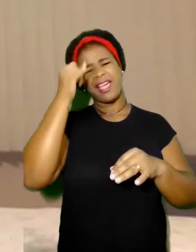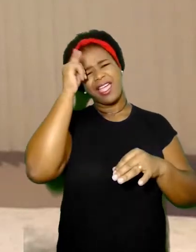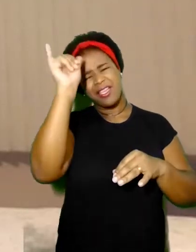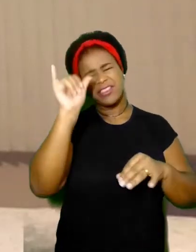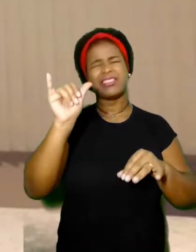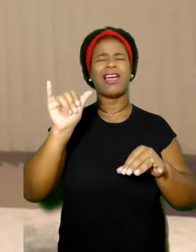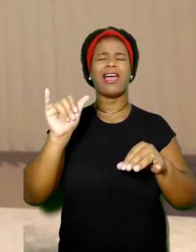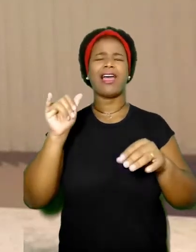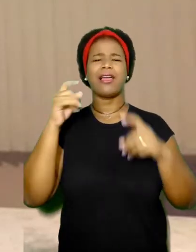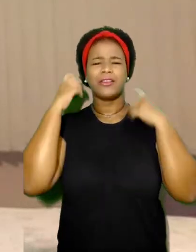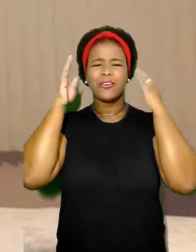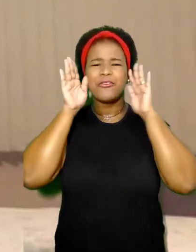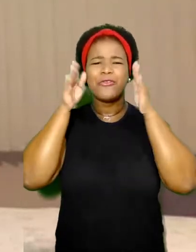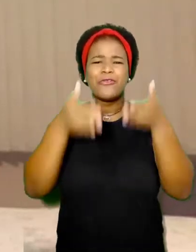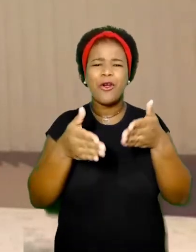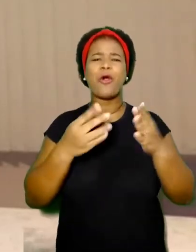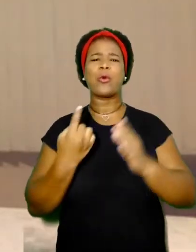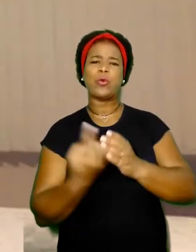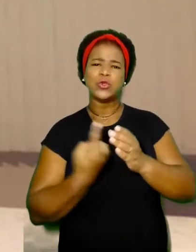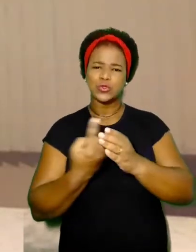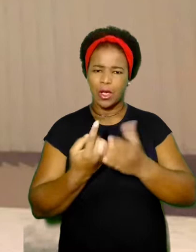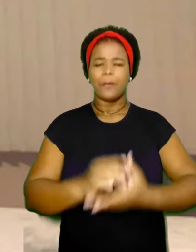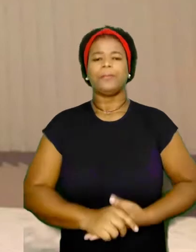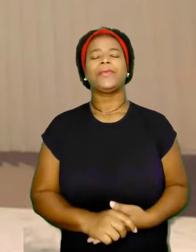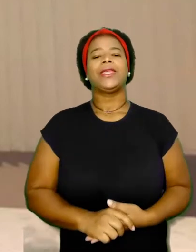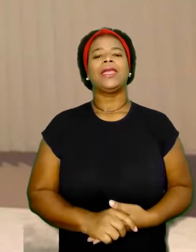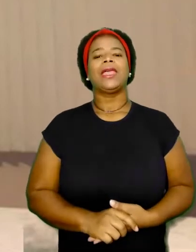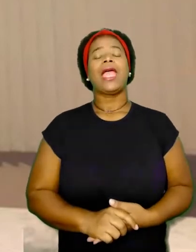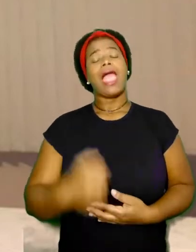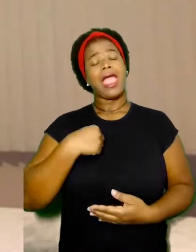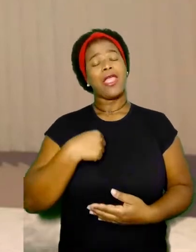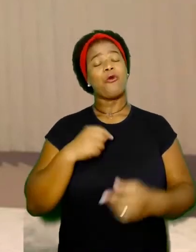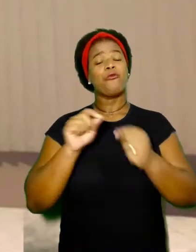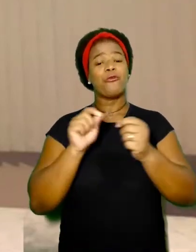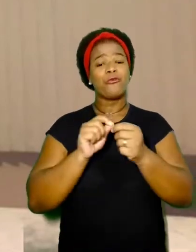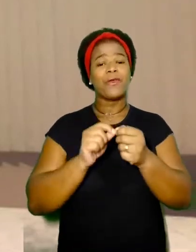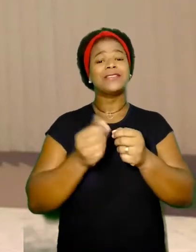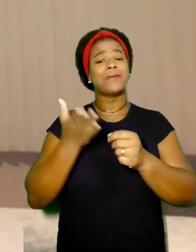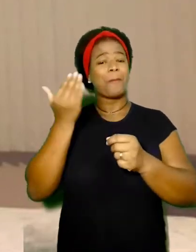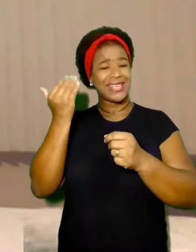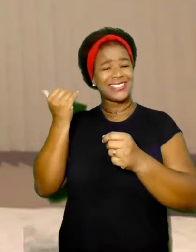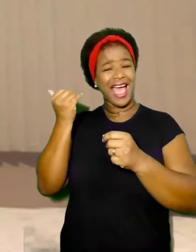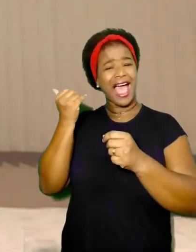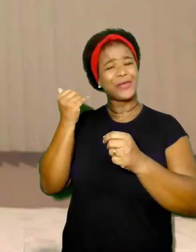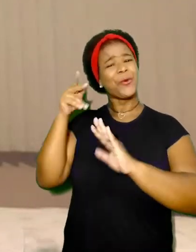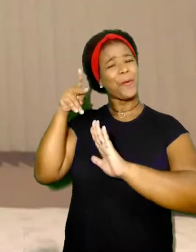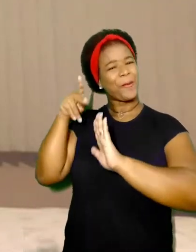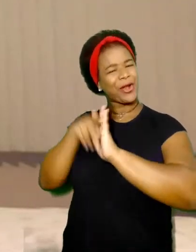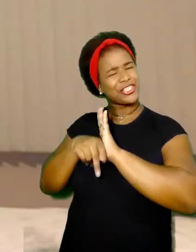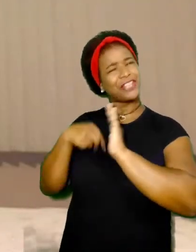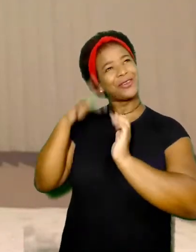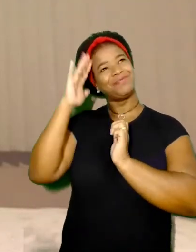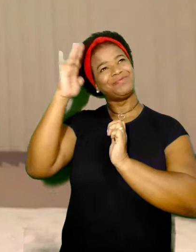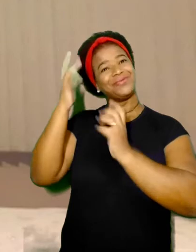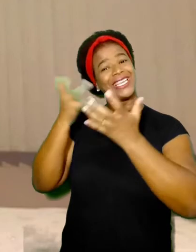questão do isolamento social É, eu tenho desengavetado projetos que